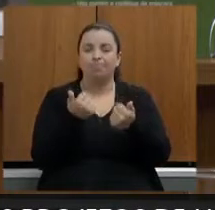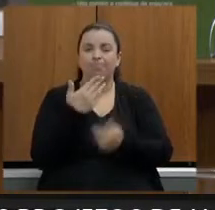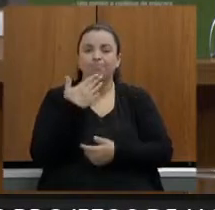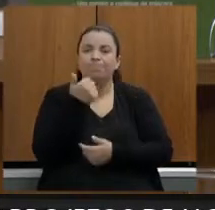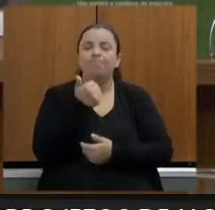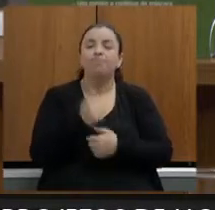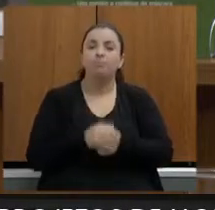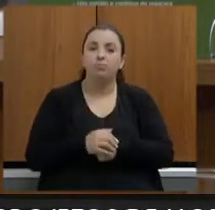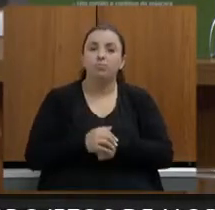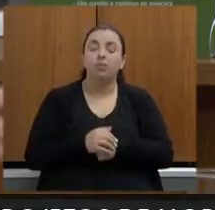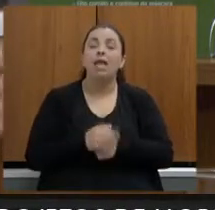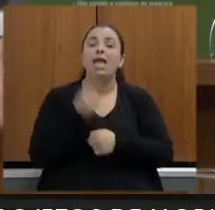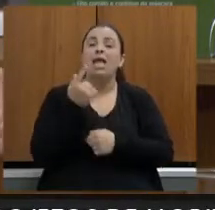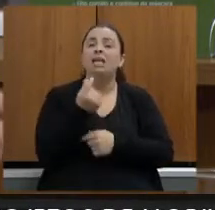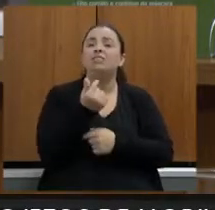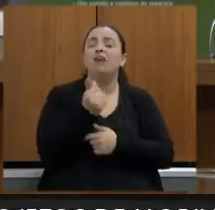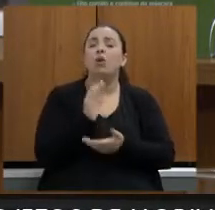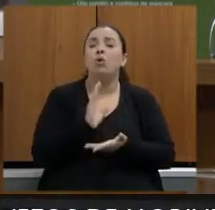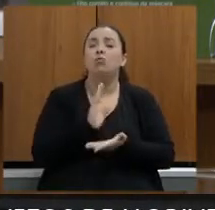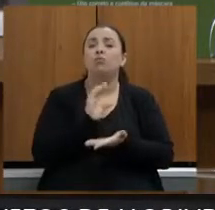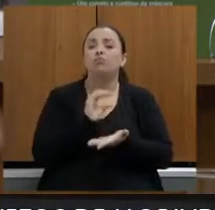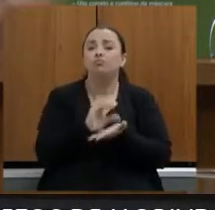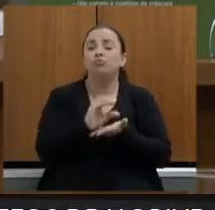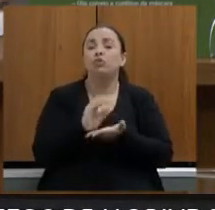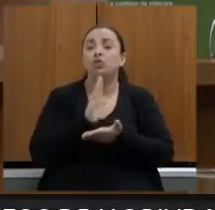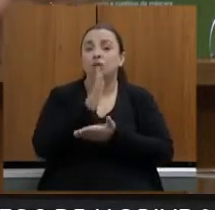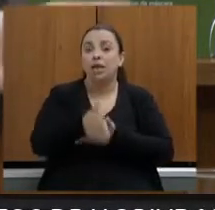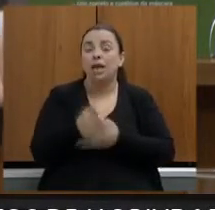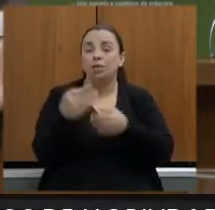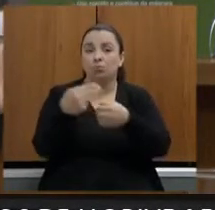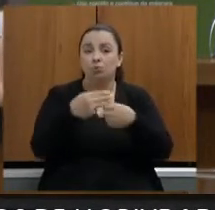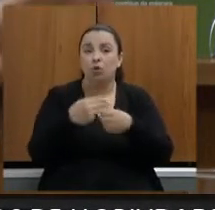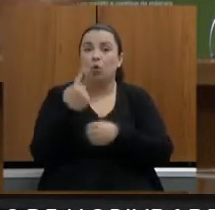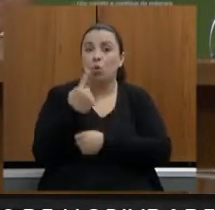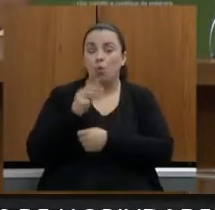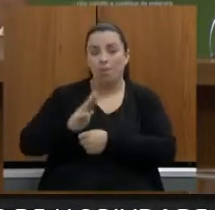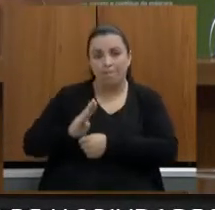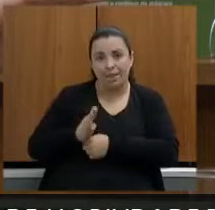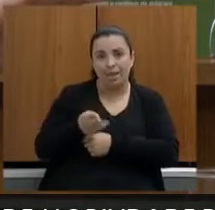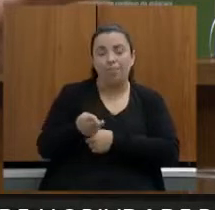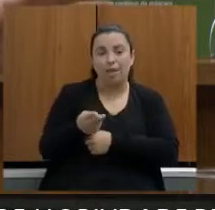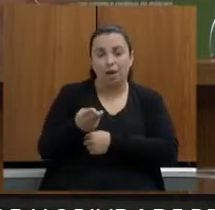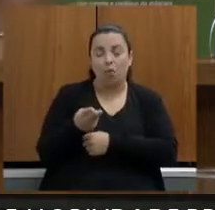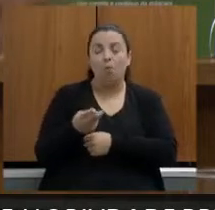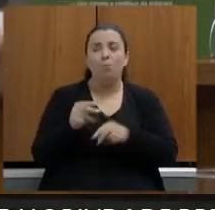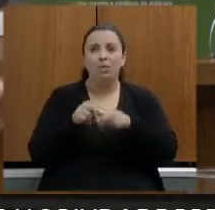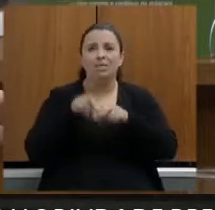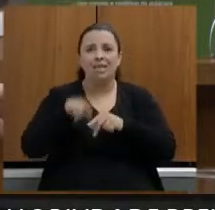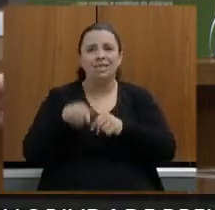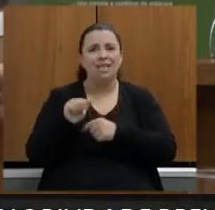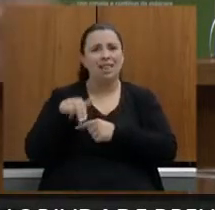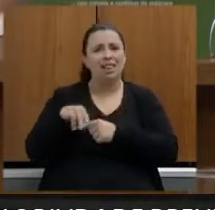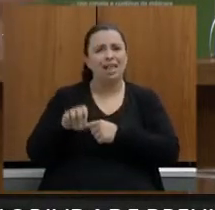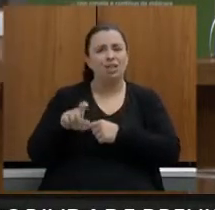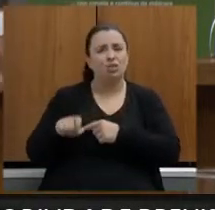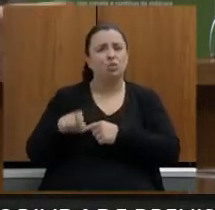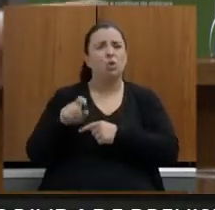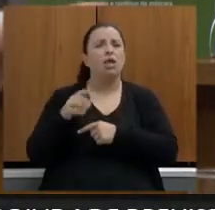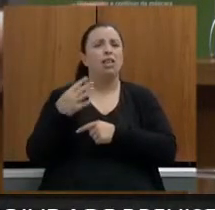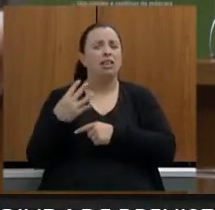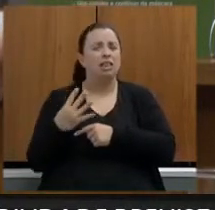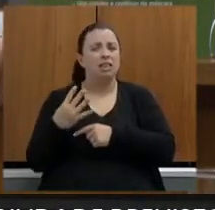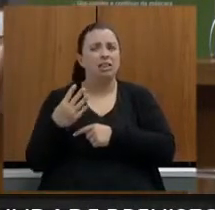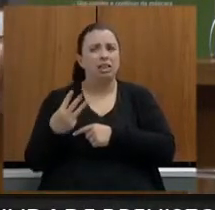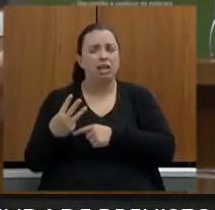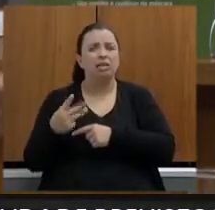que foi repassado aos municípios de um bilhão porque para esse anexo três são quatro bilhões novecentos e cinquenta milhões que foram